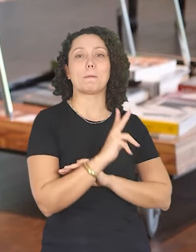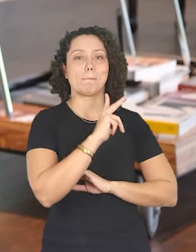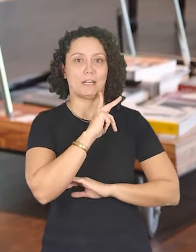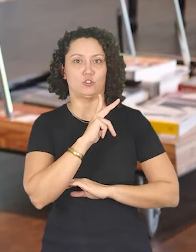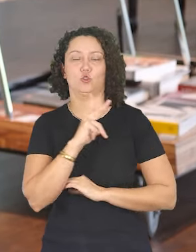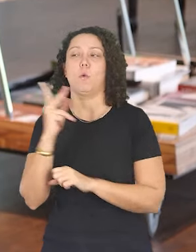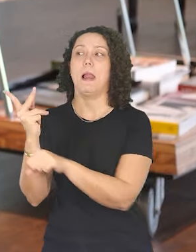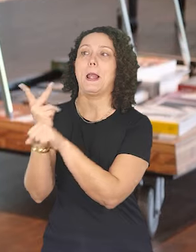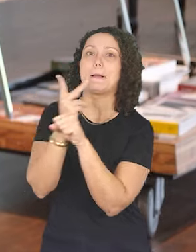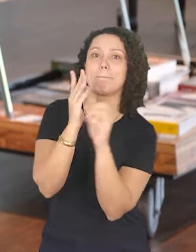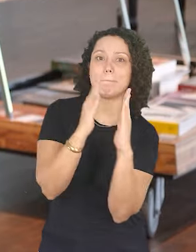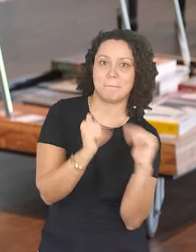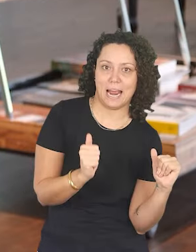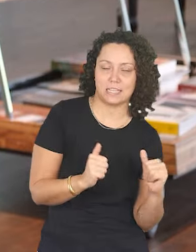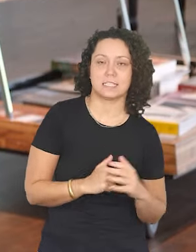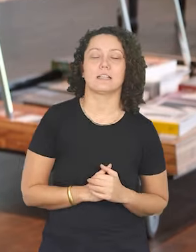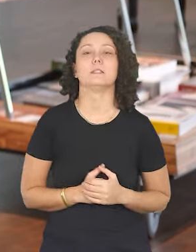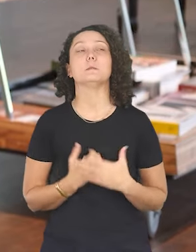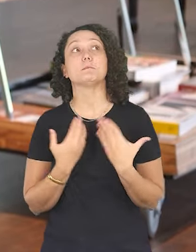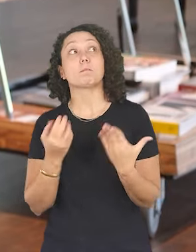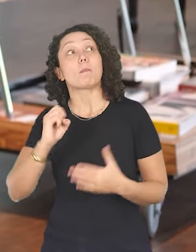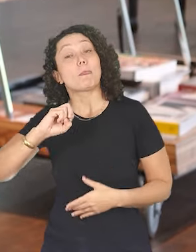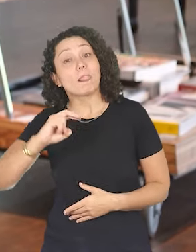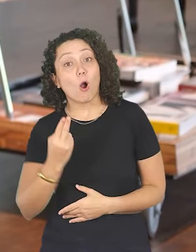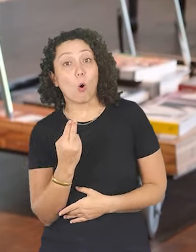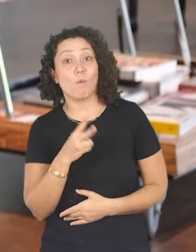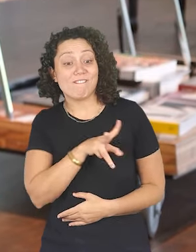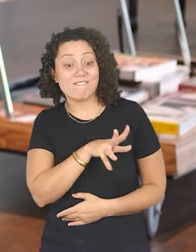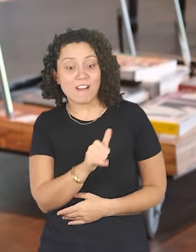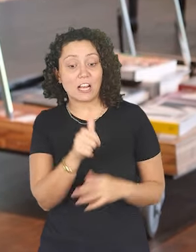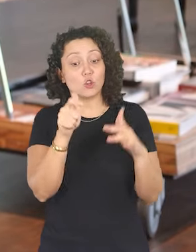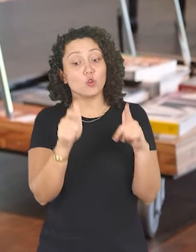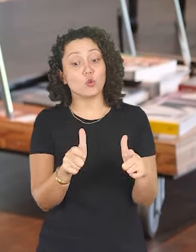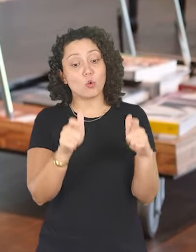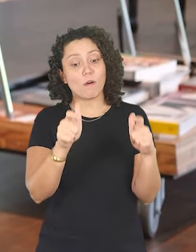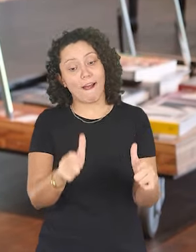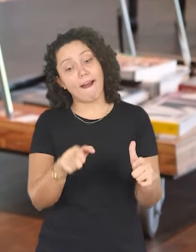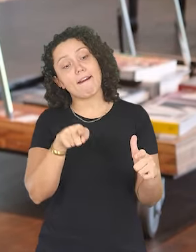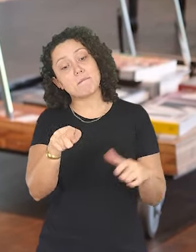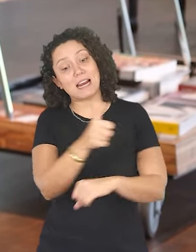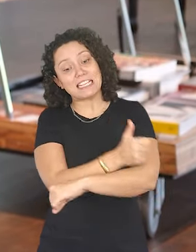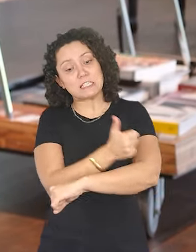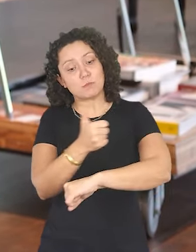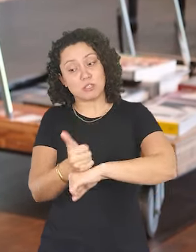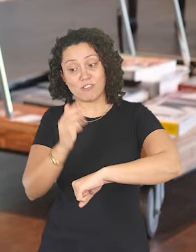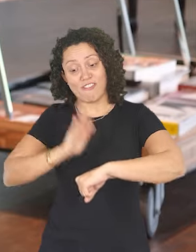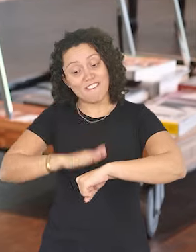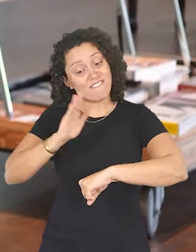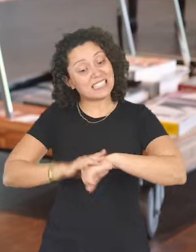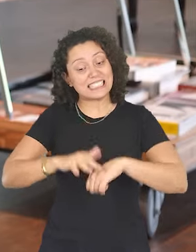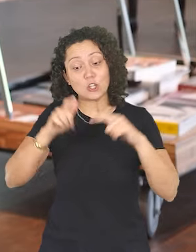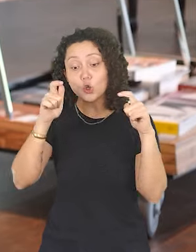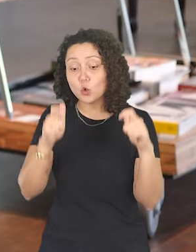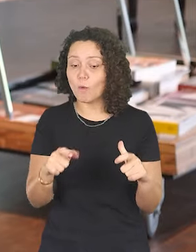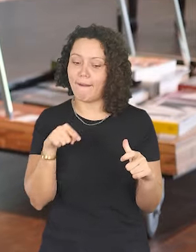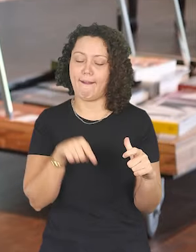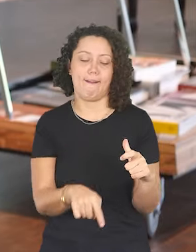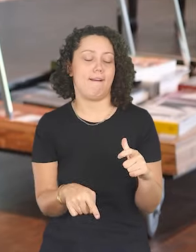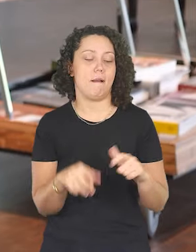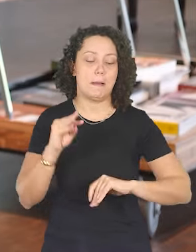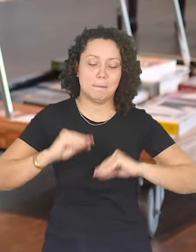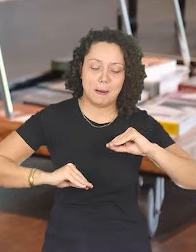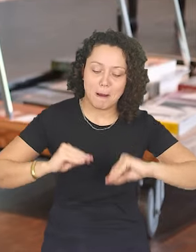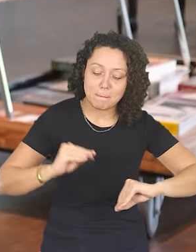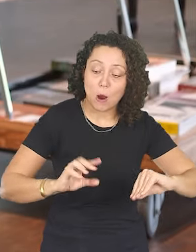se é uma obra que vai ser produzida no local, que ela tem que ser preparada para aquela exposição, então, é muito variado.